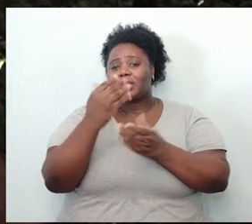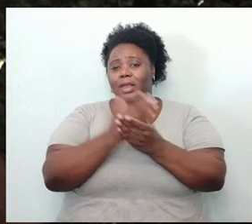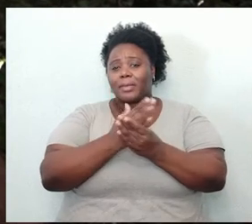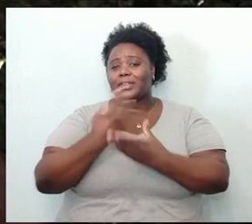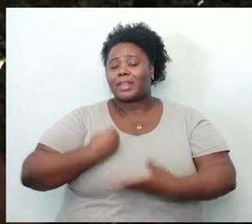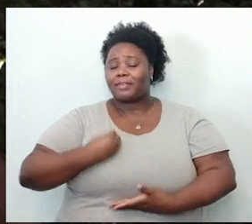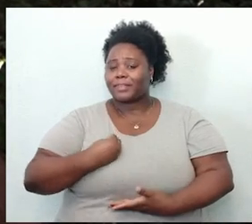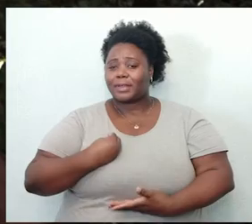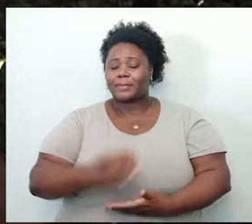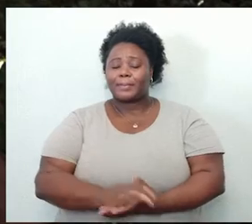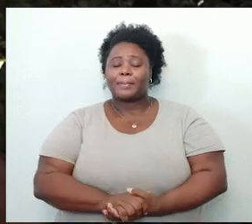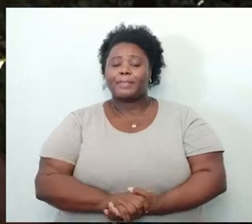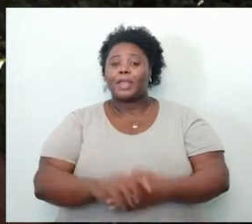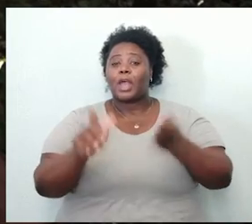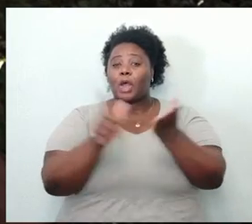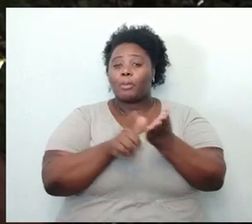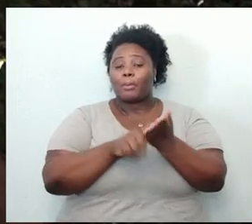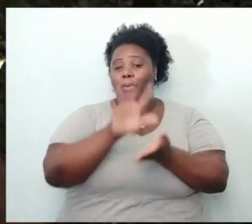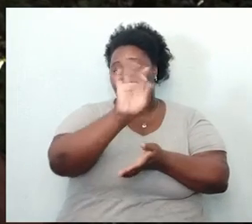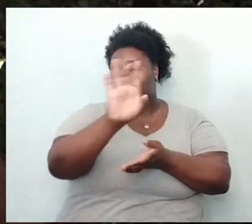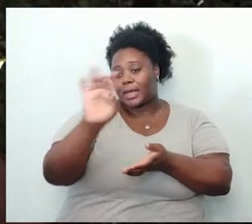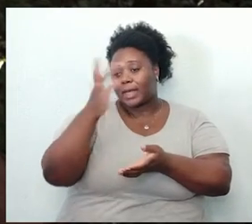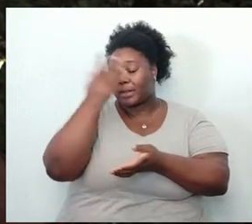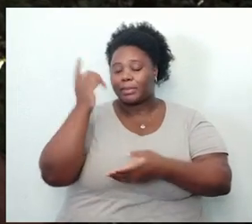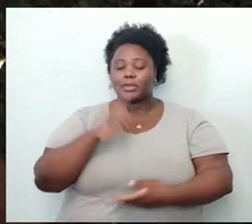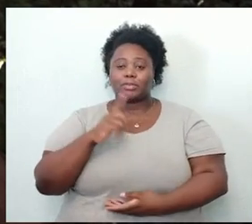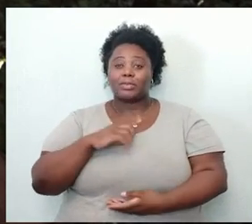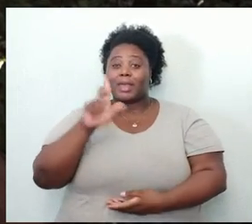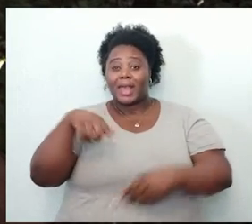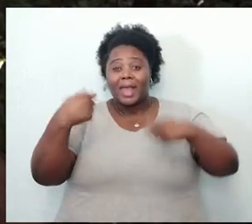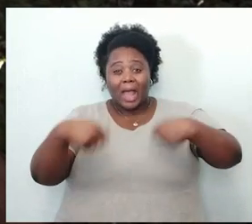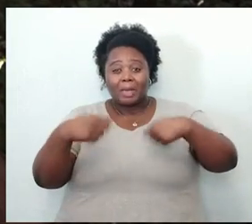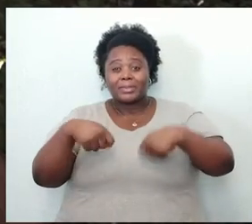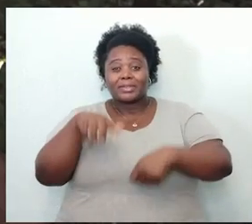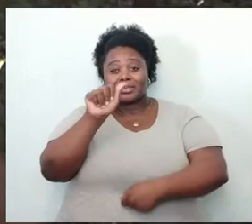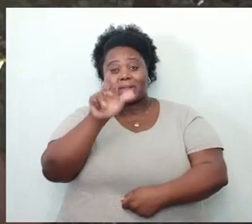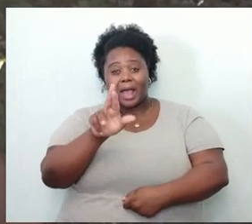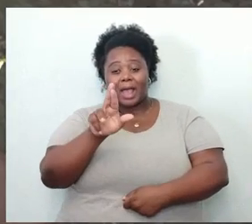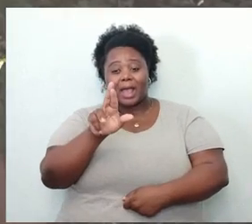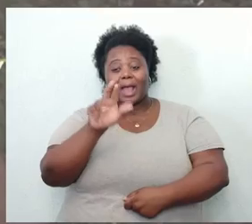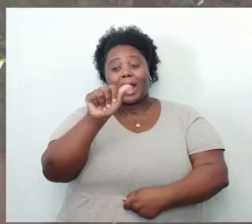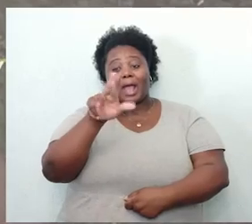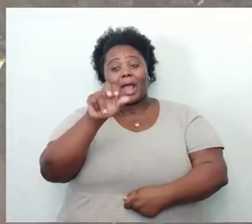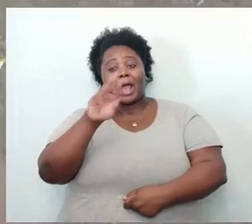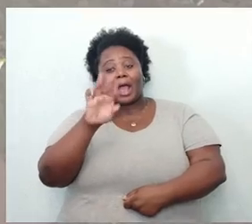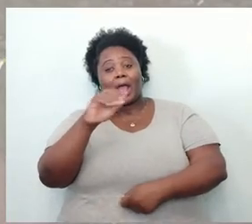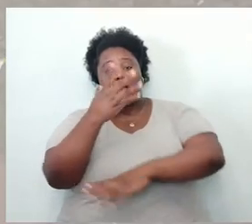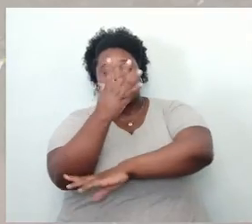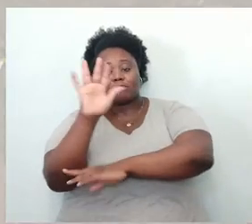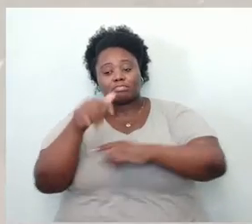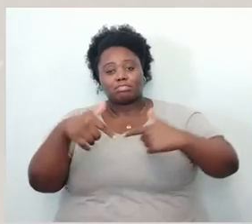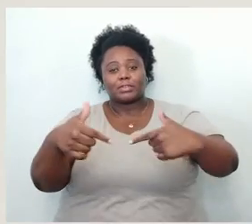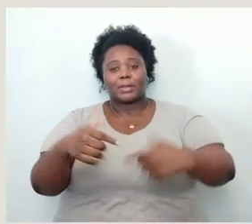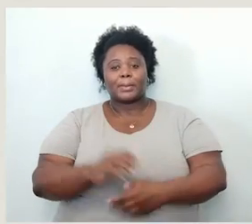da vida. Papel que cada um tem. É preciso ar. Arvoritividade.